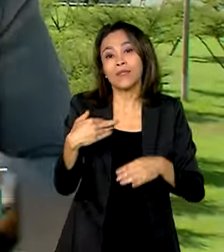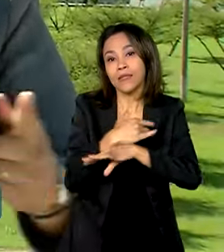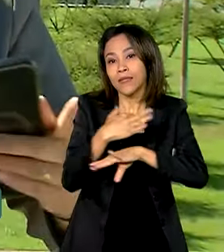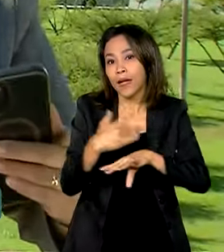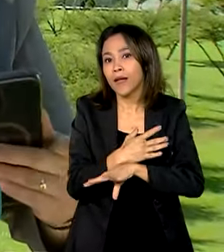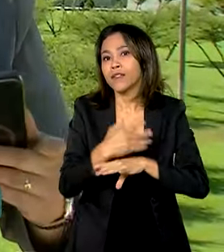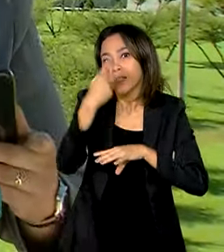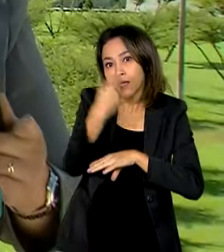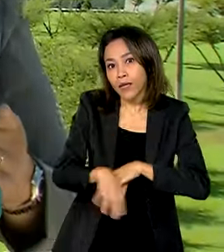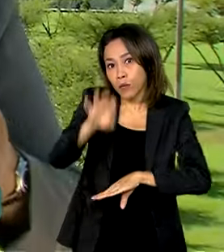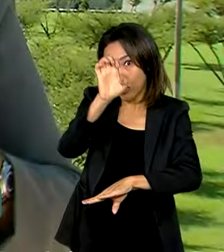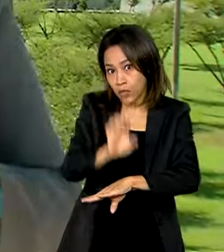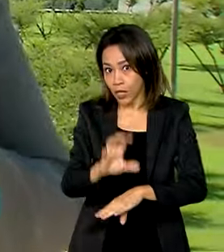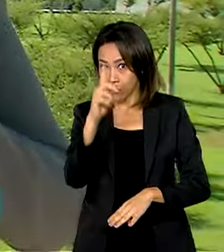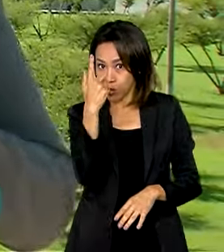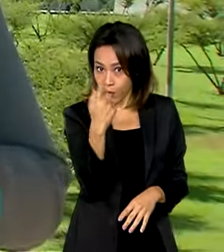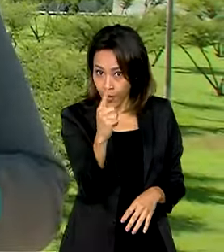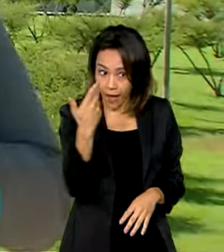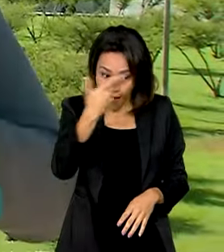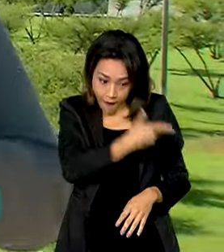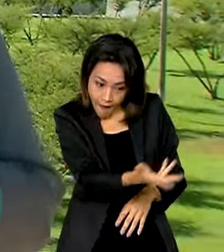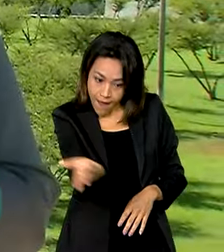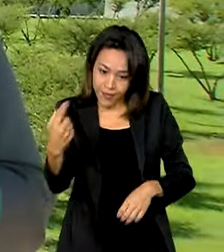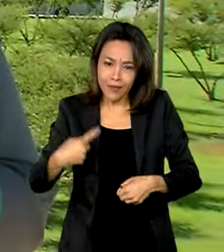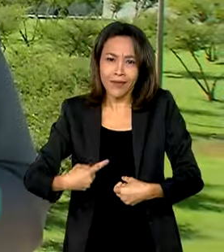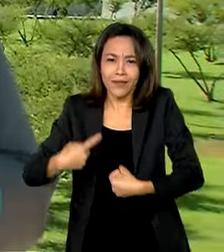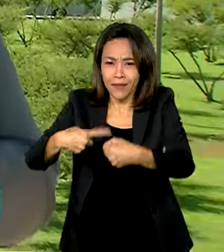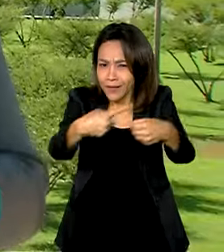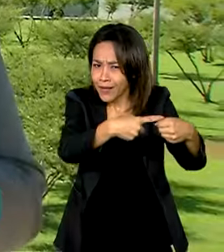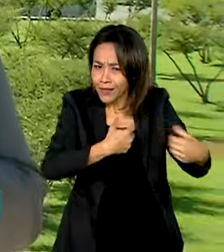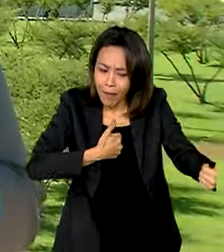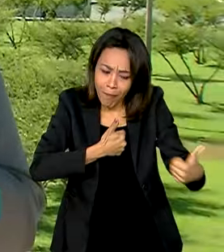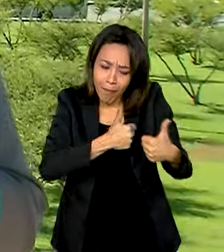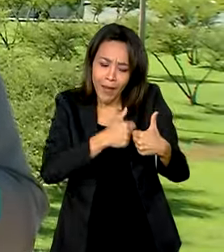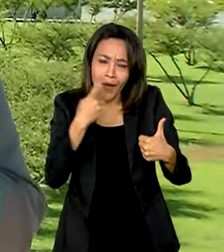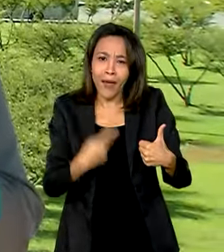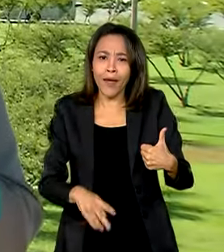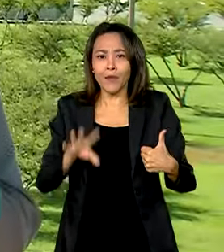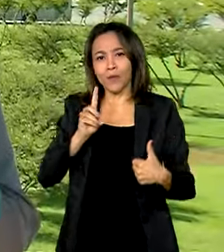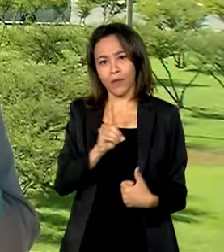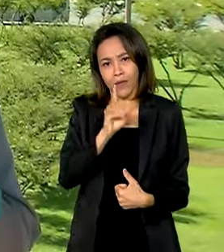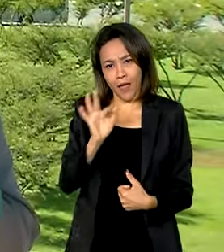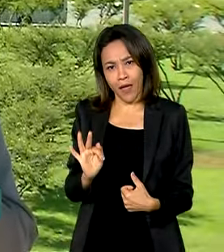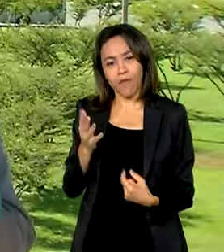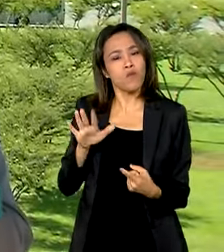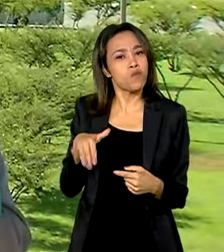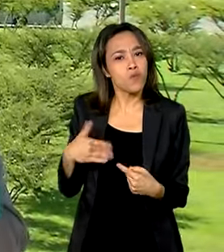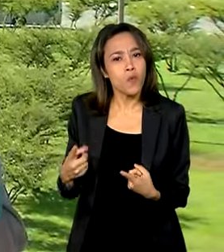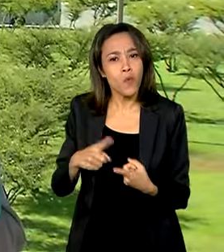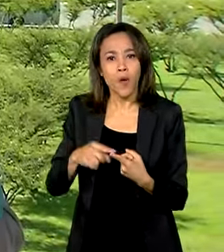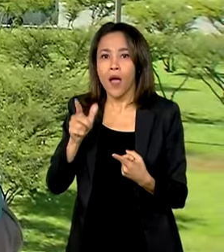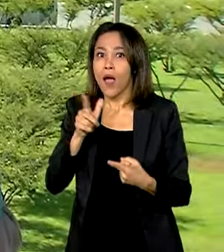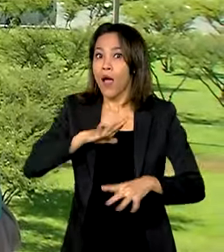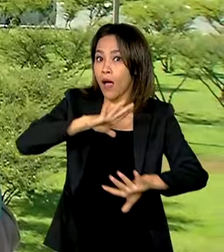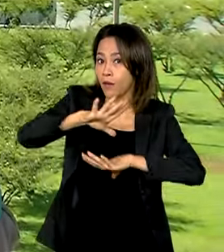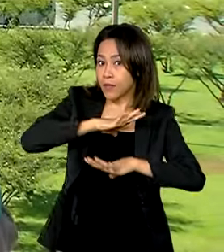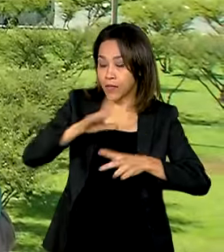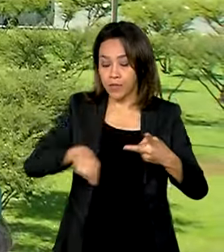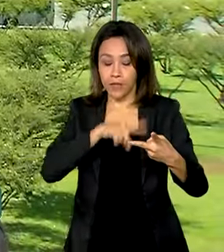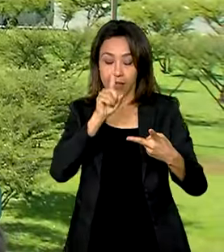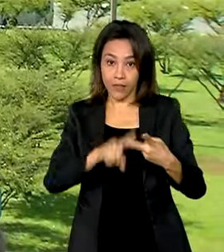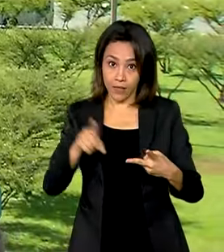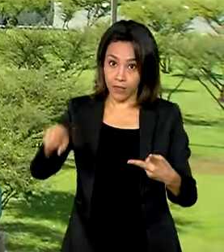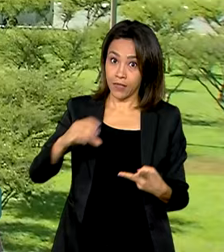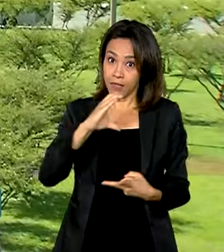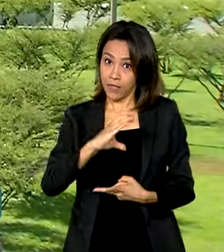do entorno do Distrito Federal. Então, são cidades que ficam aqui pertinho do Distrito Federal, mas não aqui dentro. São elas, Águas Lindas de Goiás, Cidade